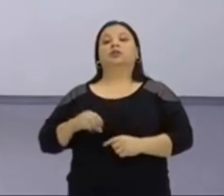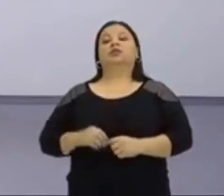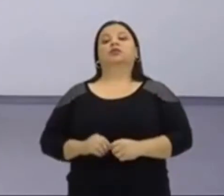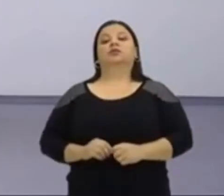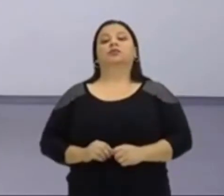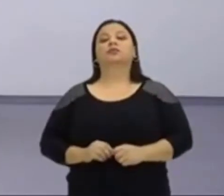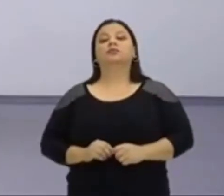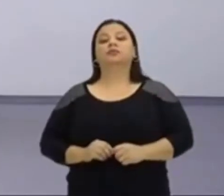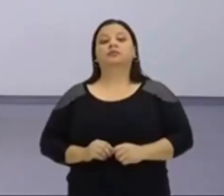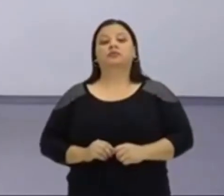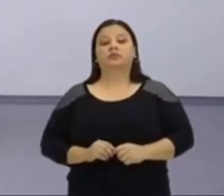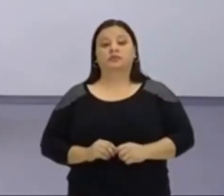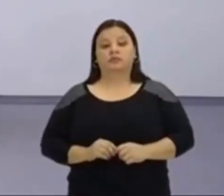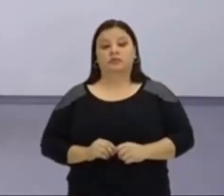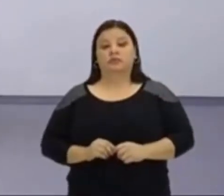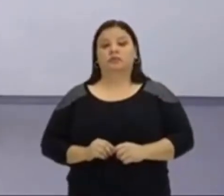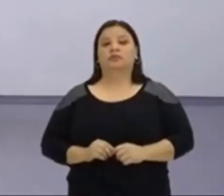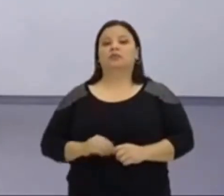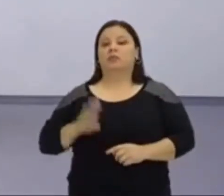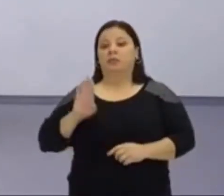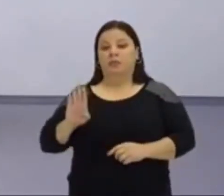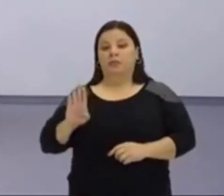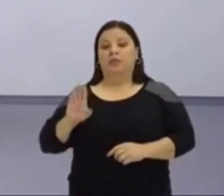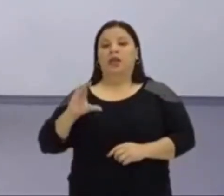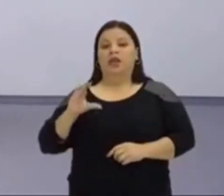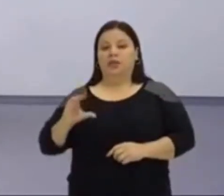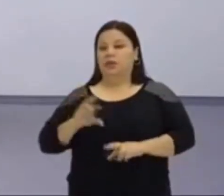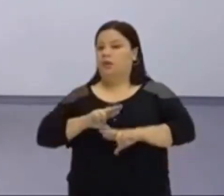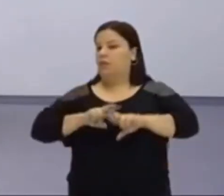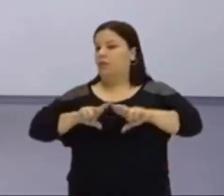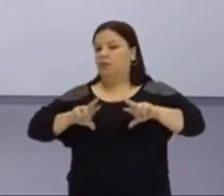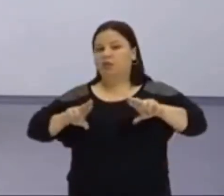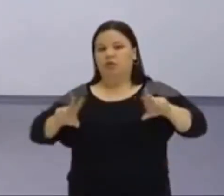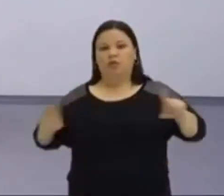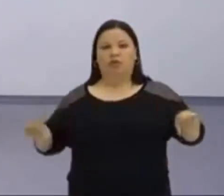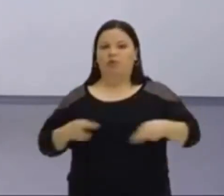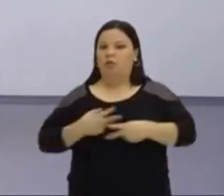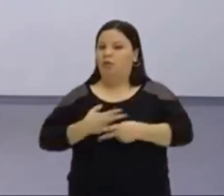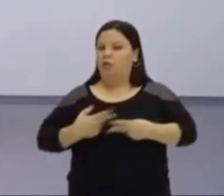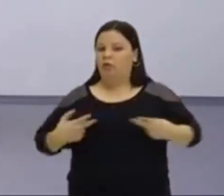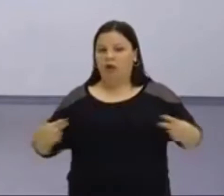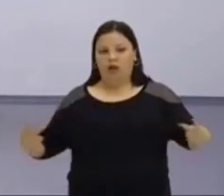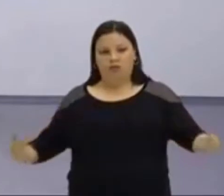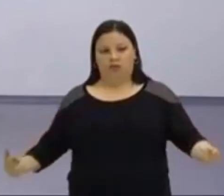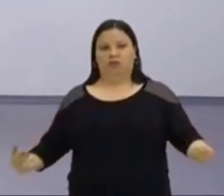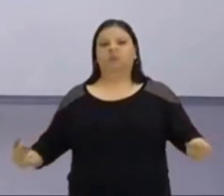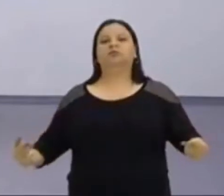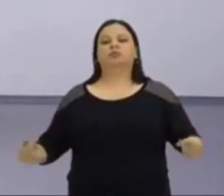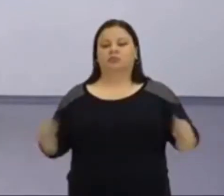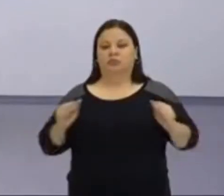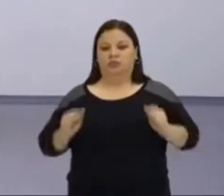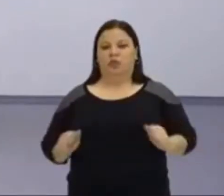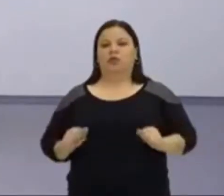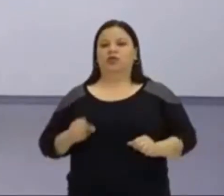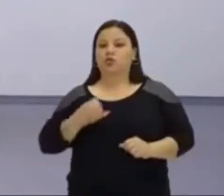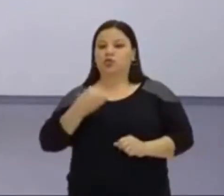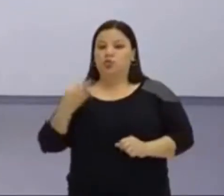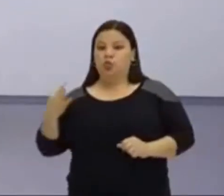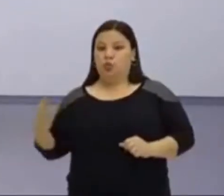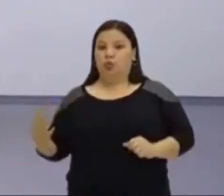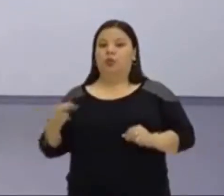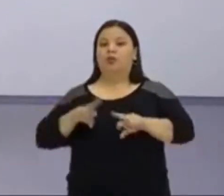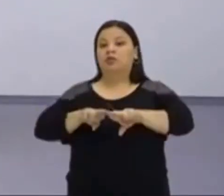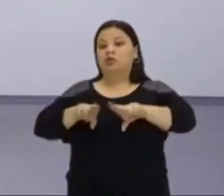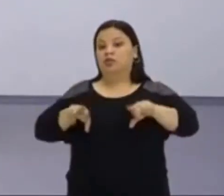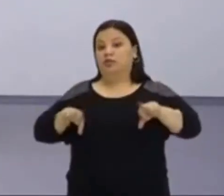diferente de zero. O b e o c não tem condição, eles podem ser, que é justamente o nós vimos das funções completas e incompletas, né? Isso, Na aula passada, você for